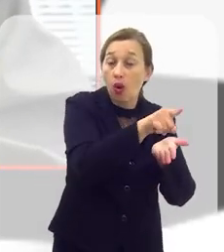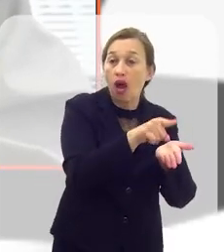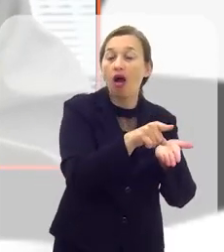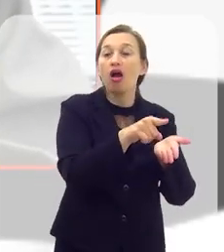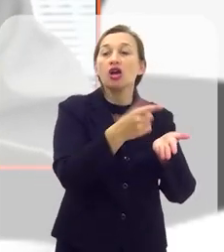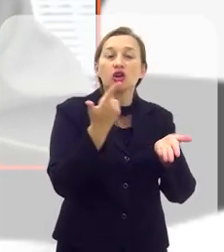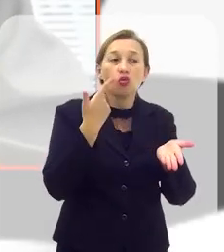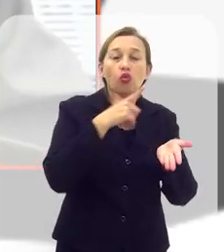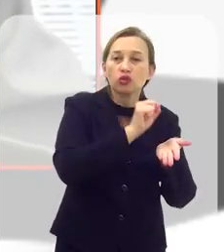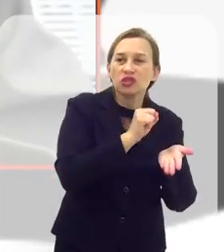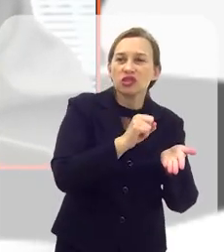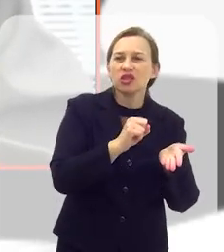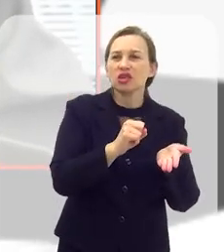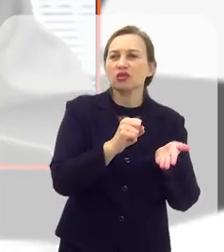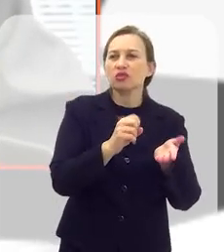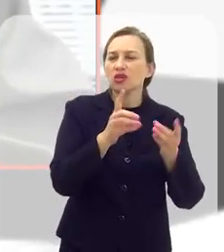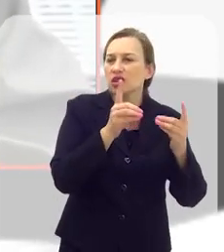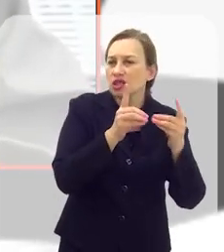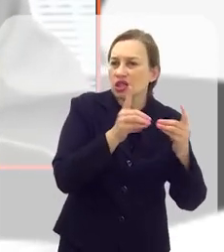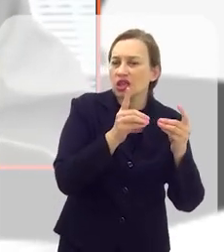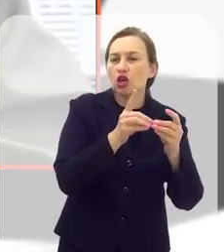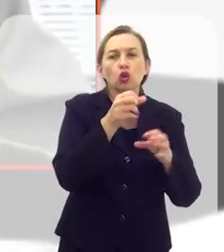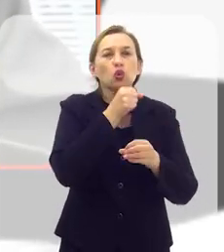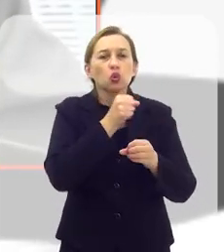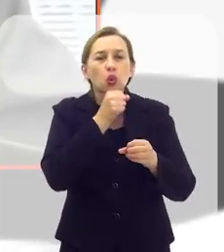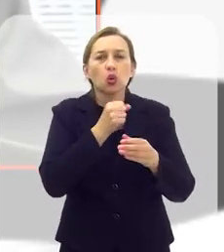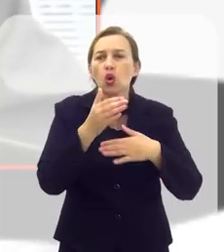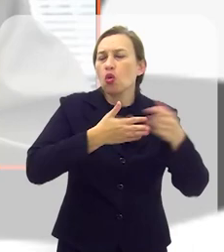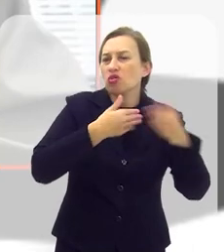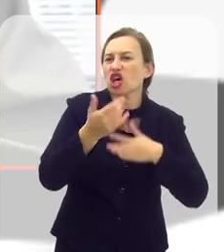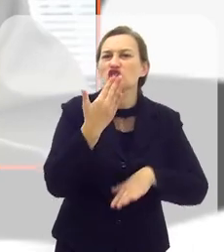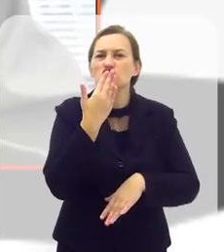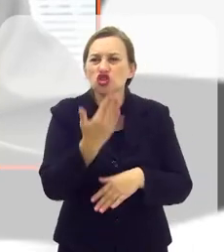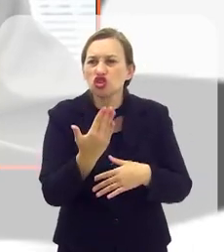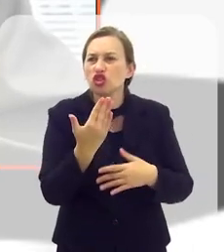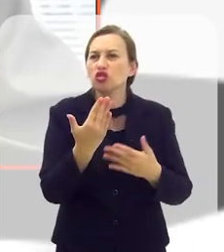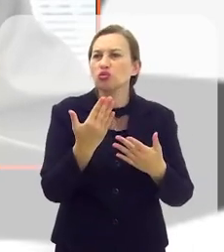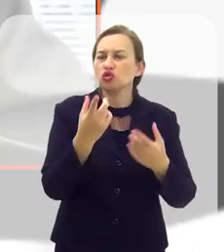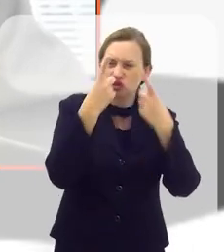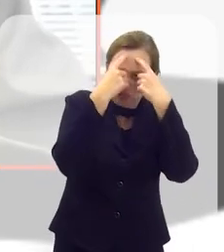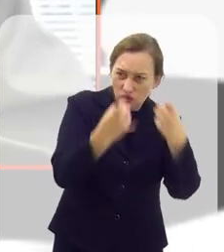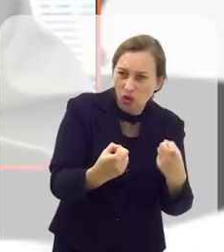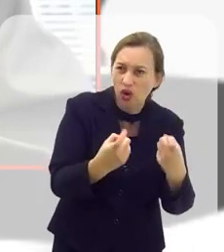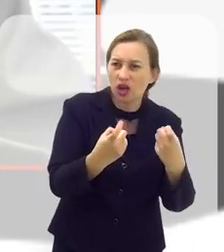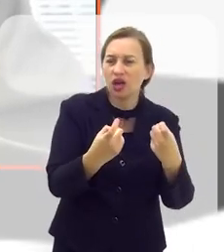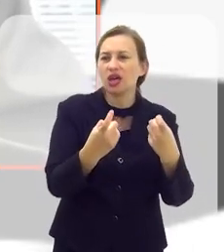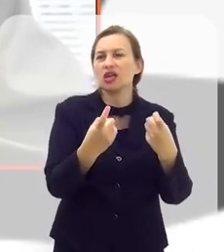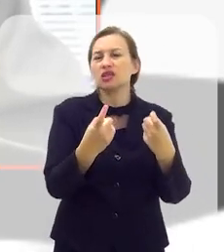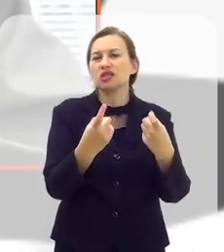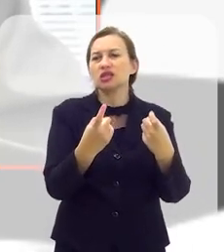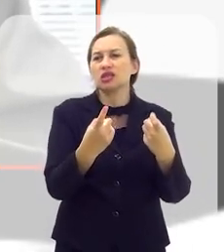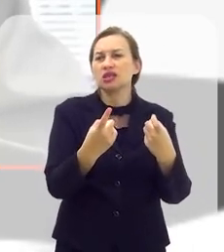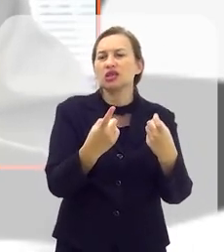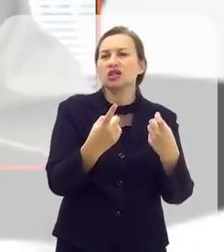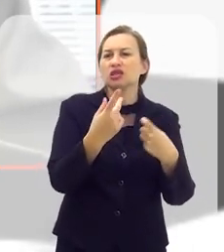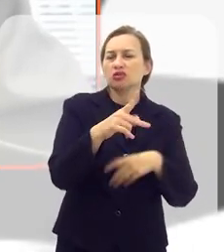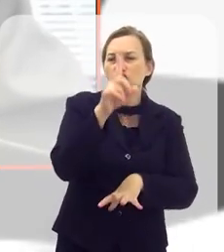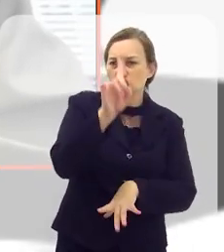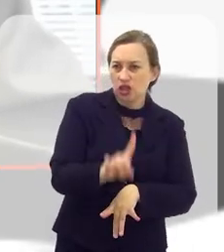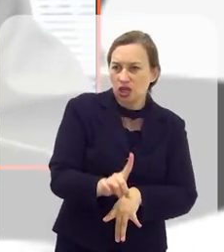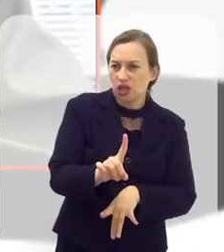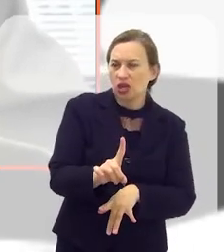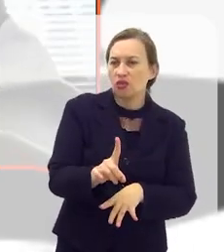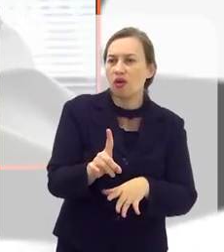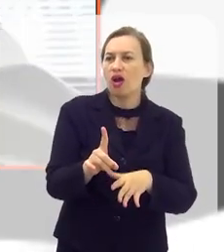nós conseguimos atender esses idosos, que servem qualquer tipo de violência ou violação dos seus direitos,